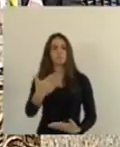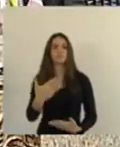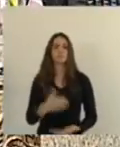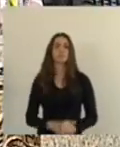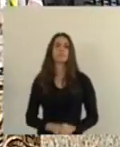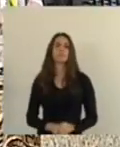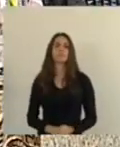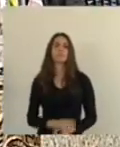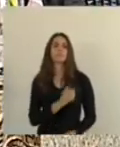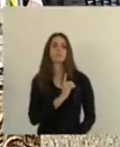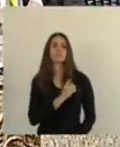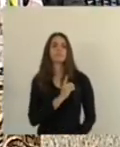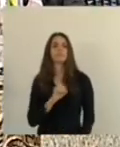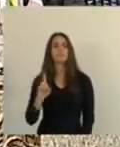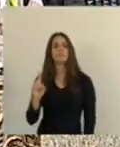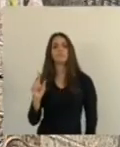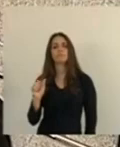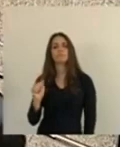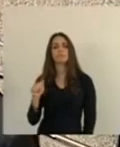a palavra o delegado Danilo Baense.